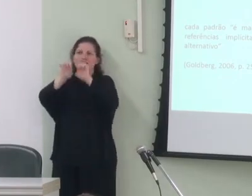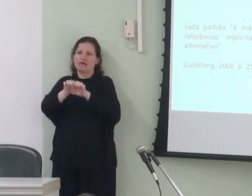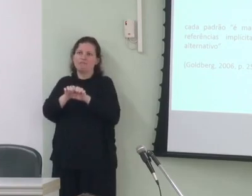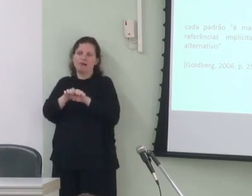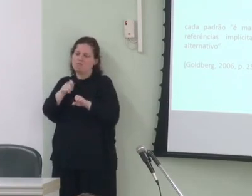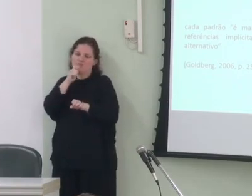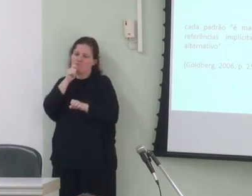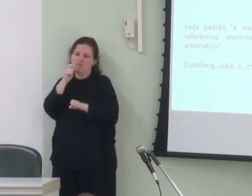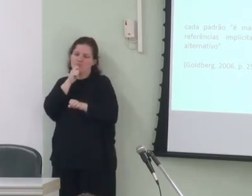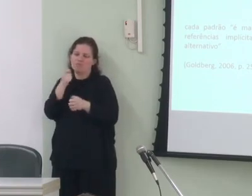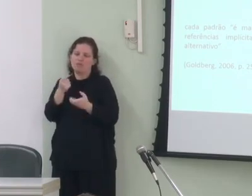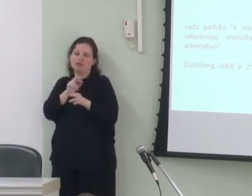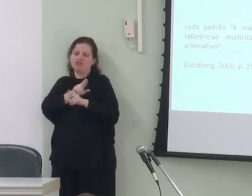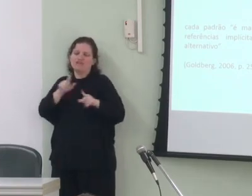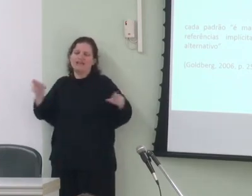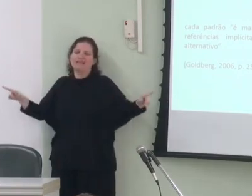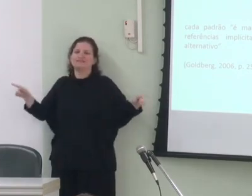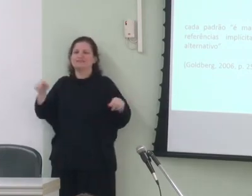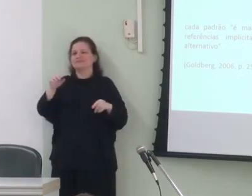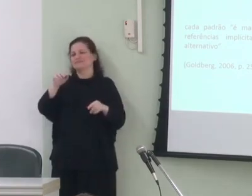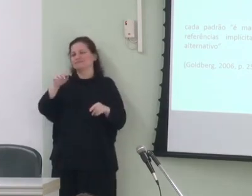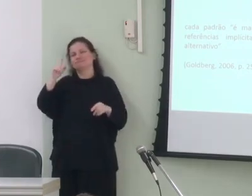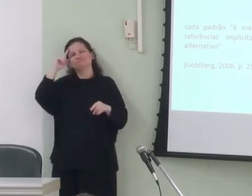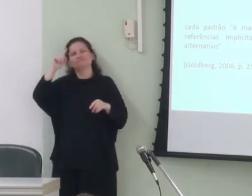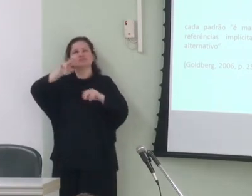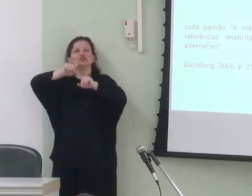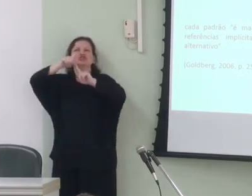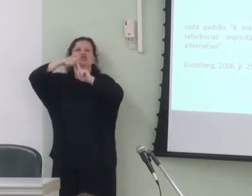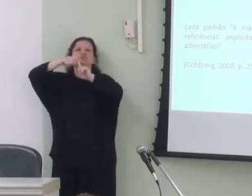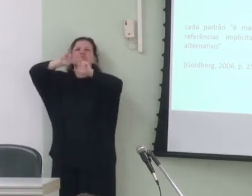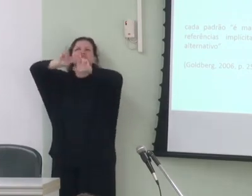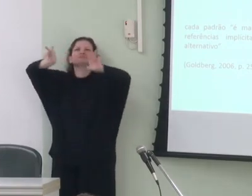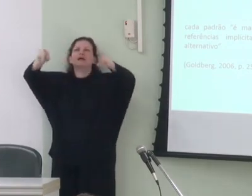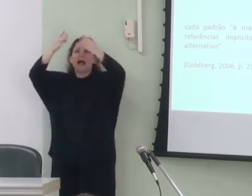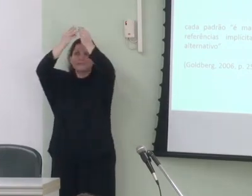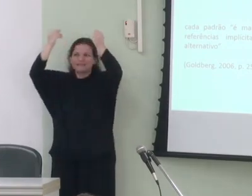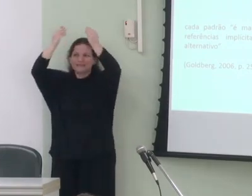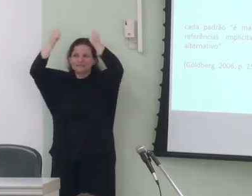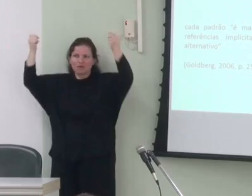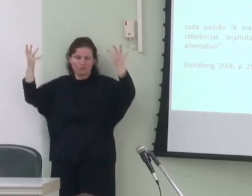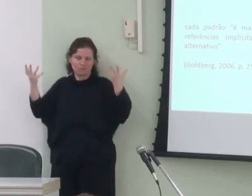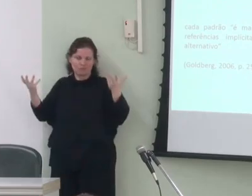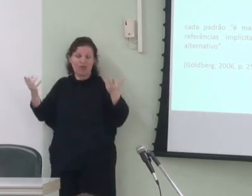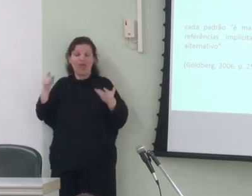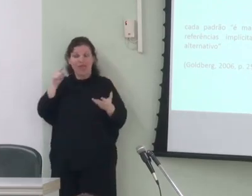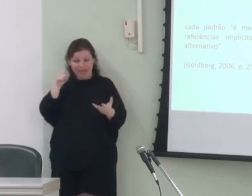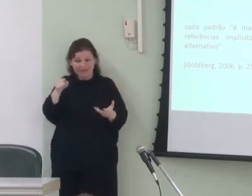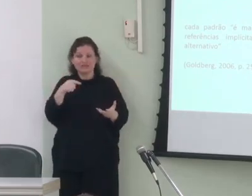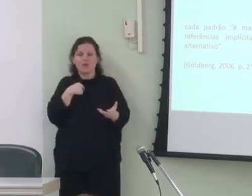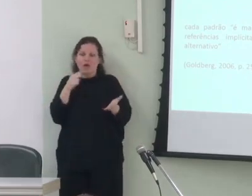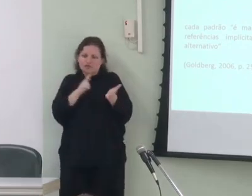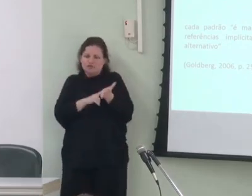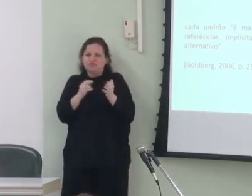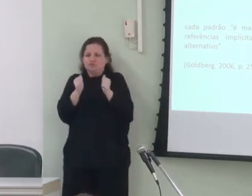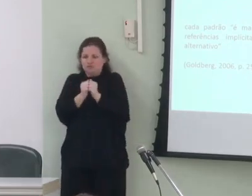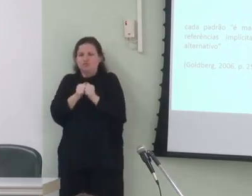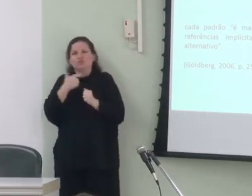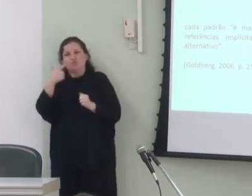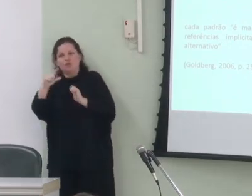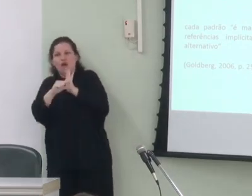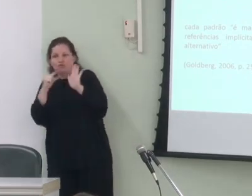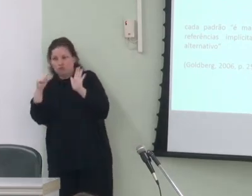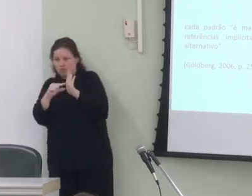entre construções com diferentes graus de abstração é nesse sentido que assumo juntamente com outros